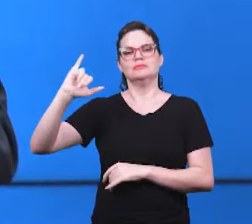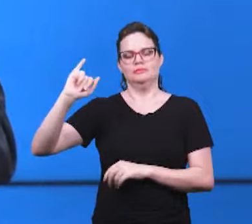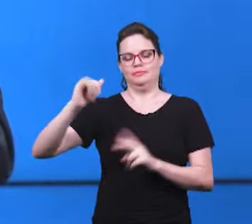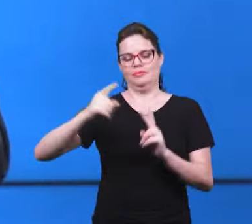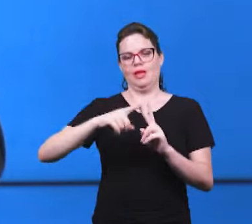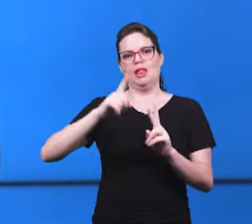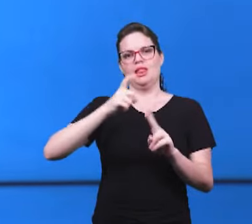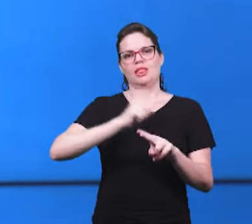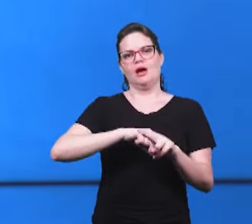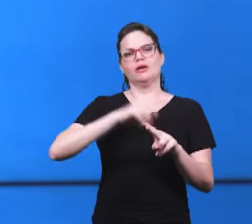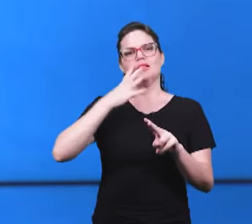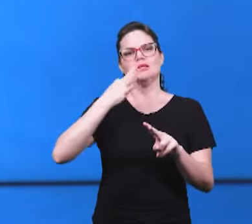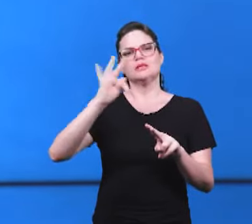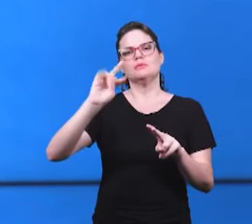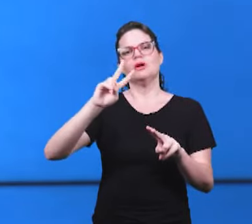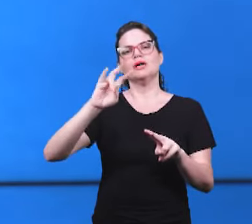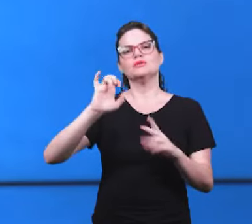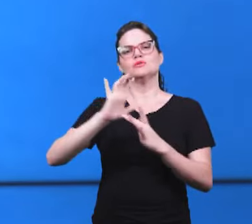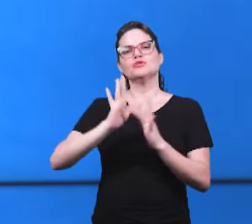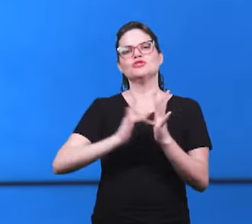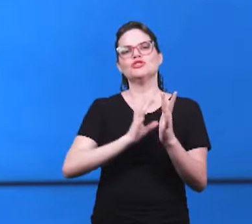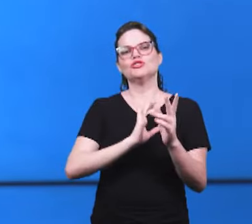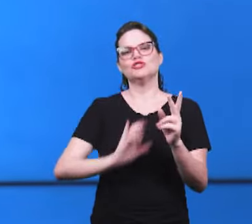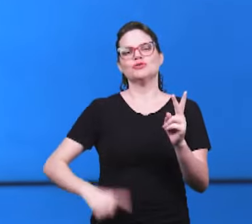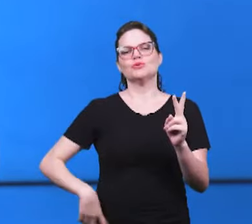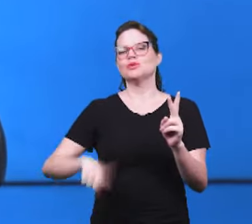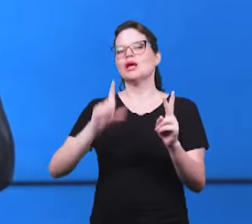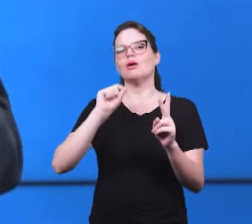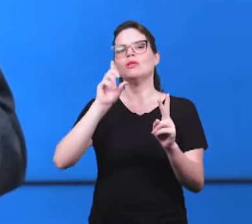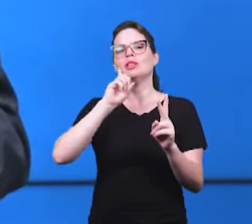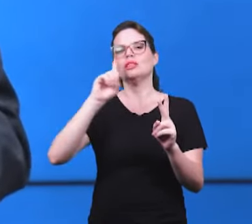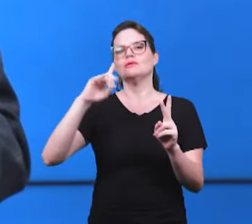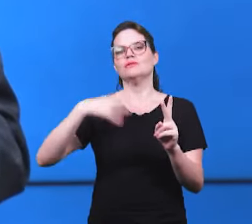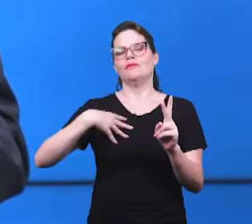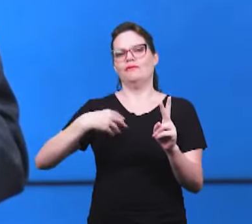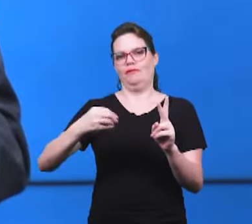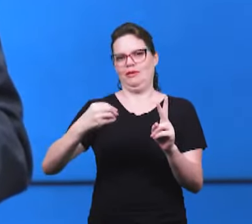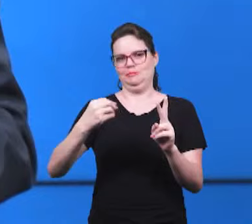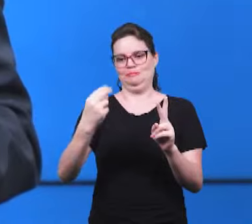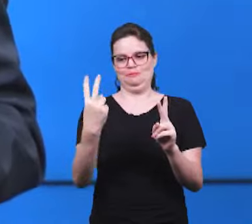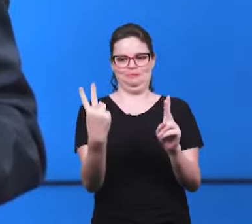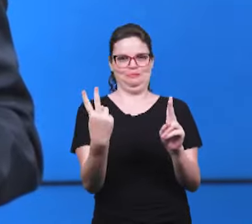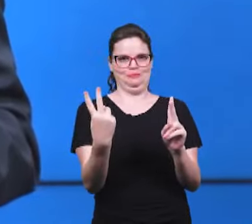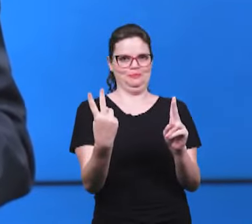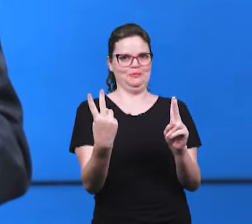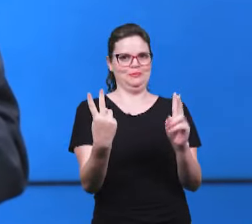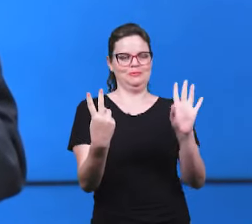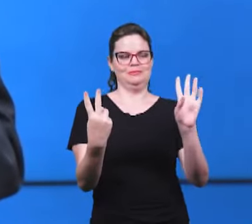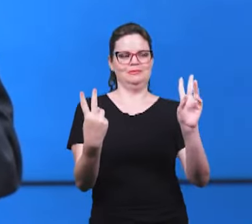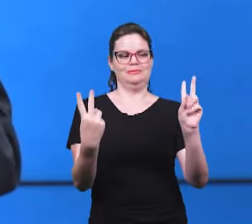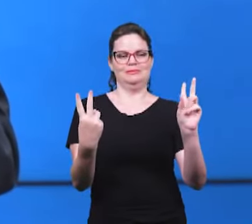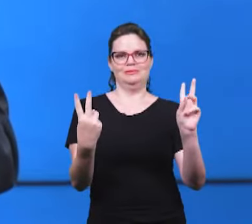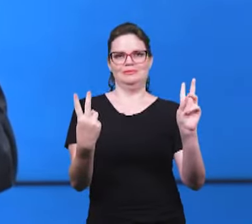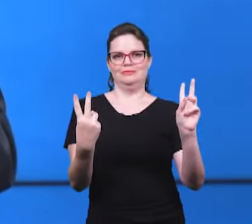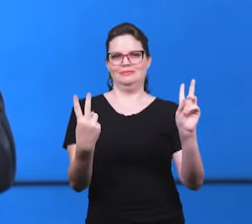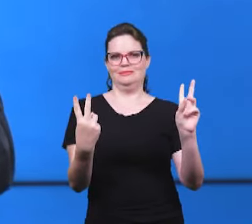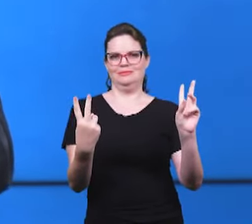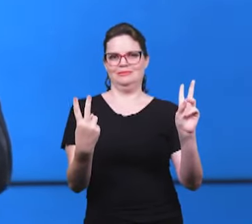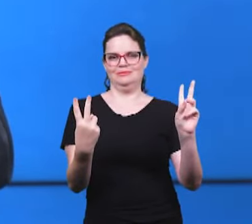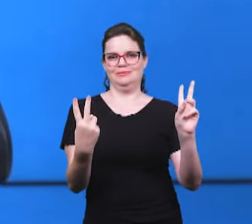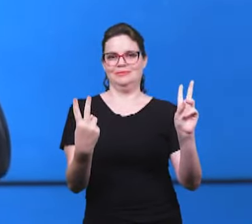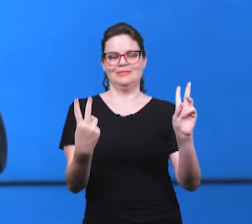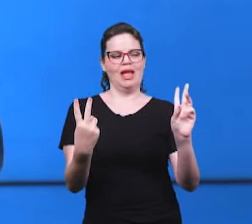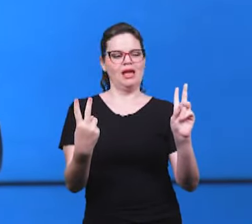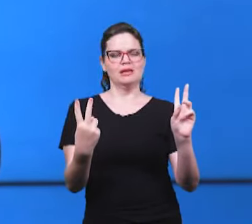Quando João testificou a respeito do Senhor Jesus Cristo, ele estava testificando do Filho, a segunda pessoa da